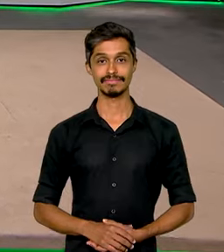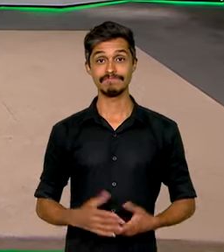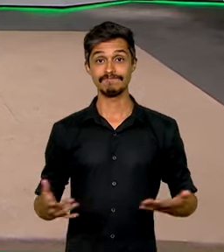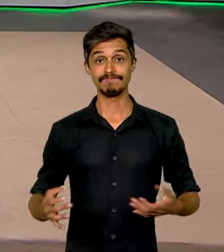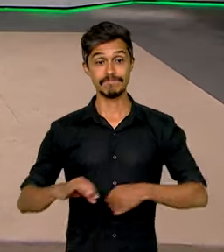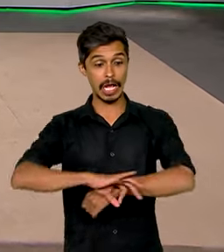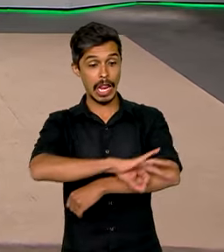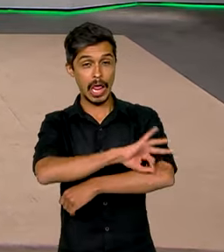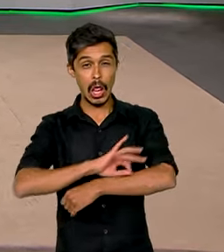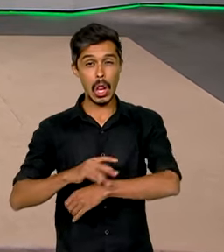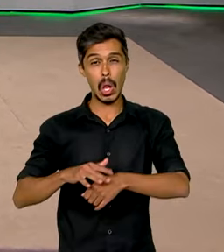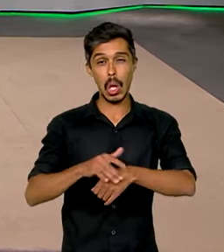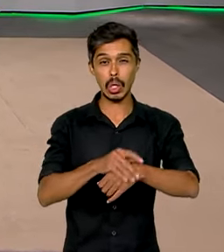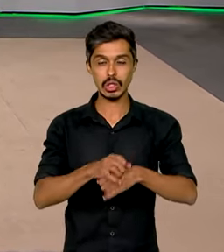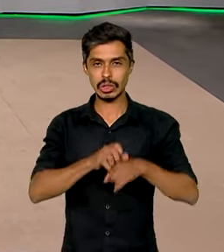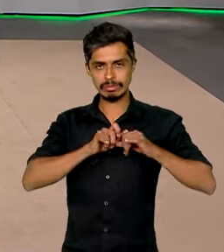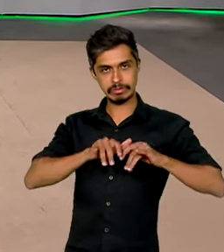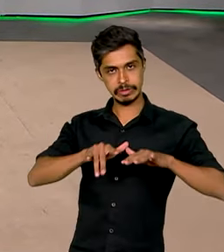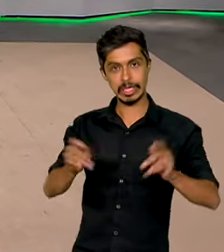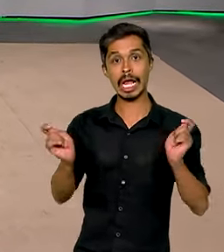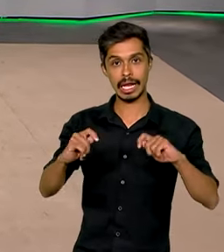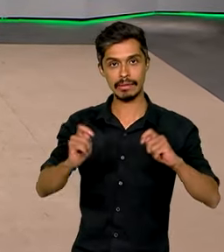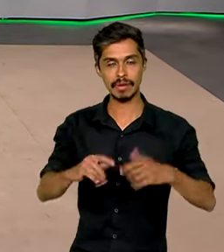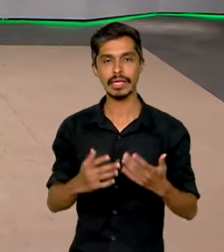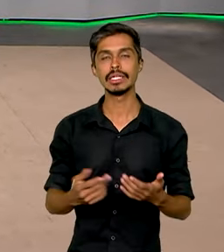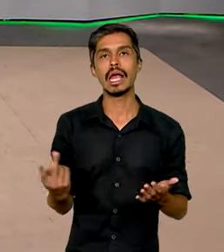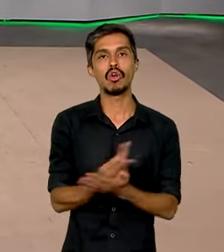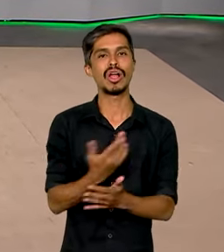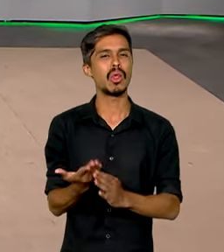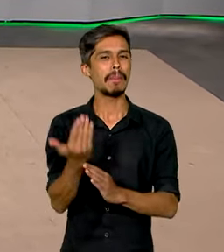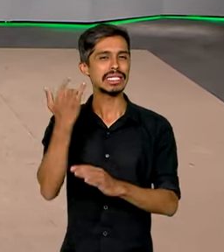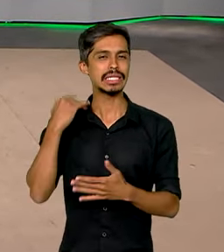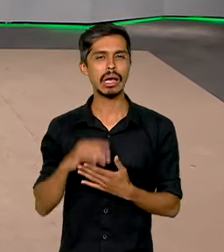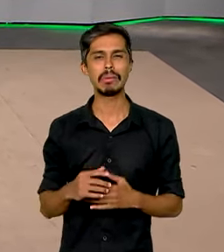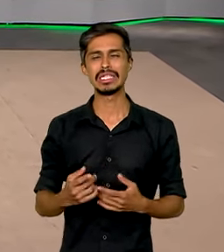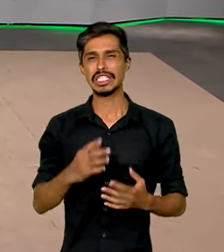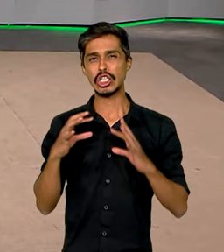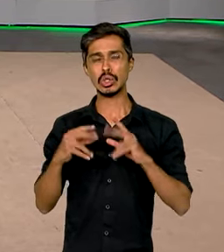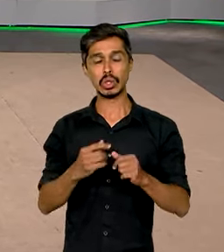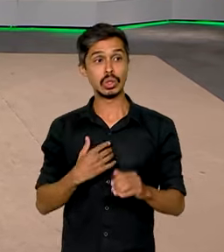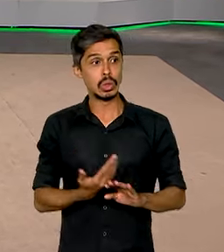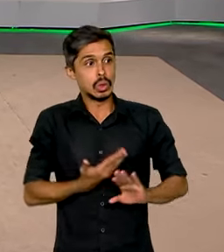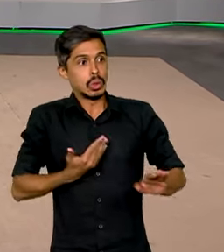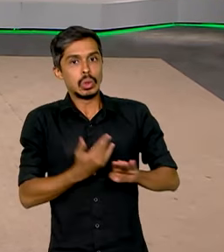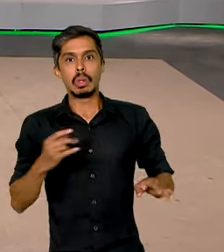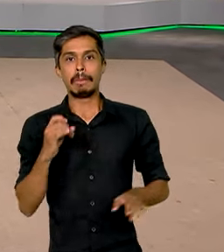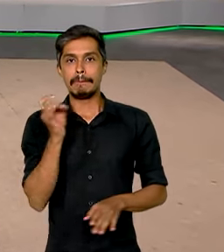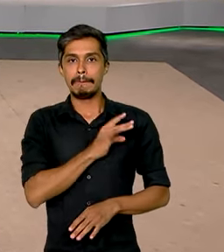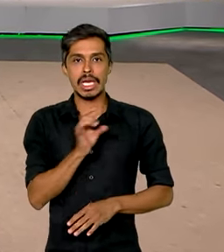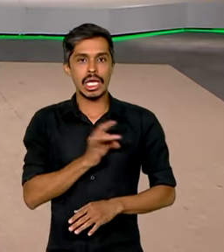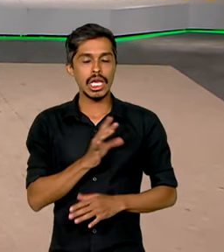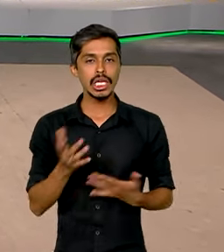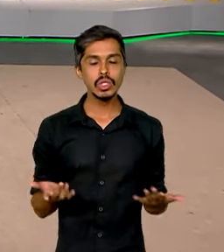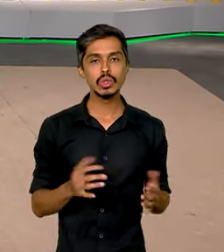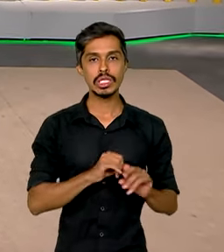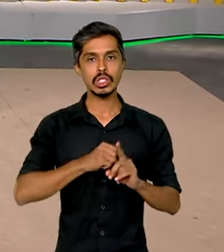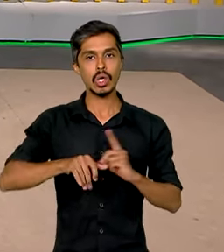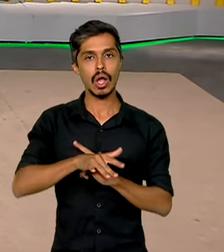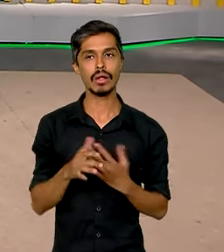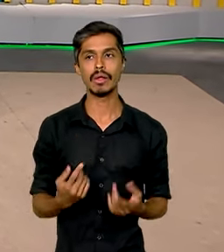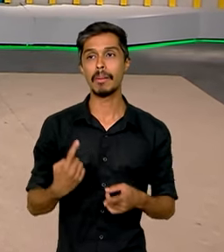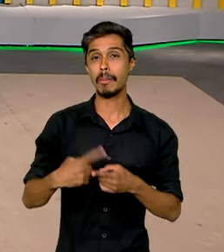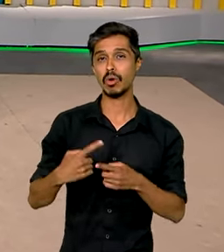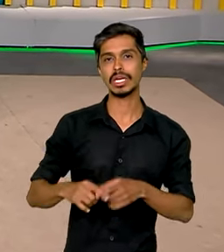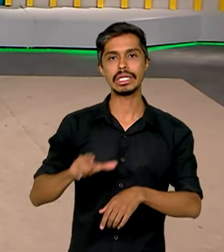A ranceníase é uma doença infecciosa que gerava no passado um estigma e isolamento social. Caracterizada por